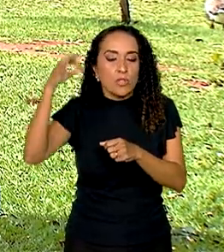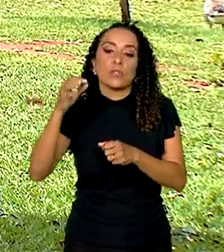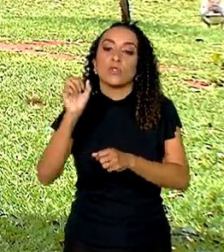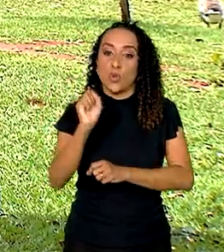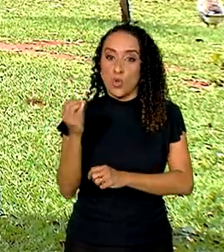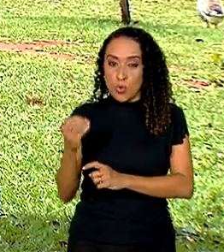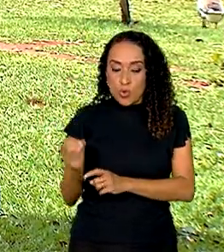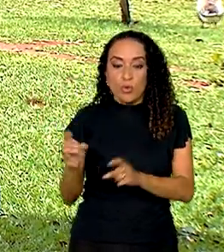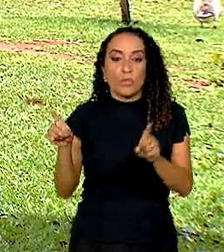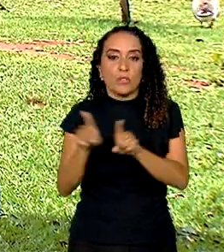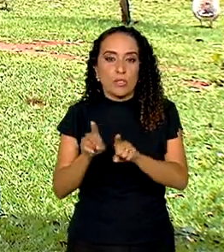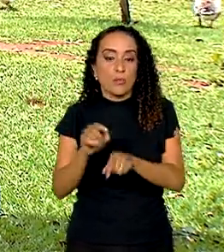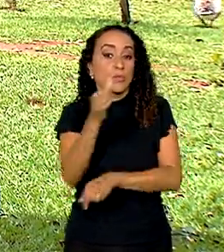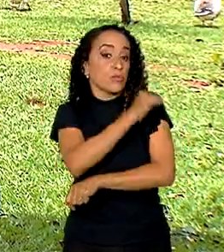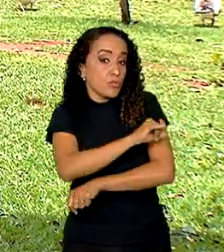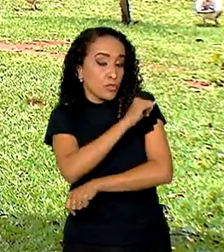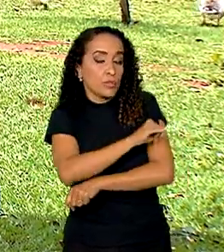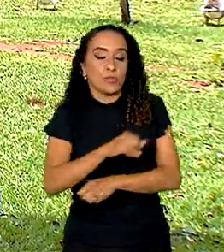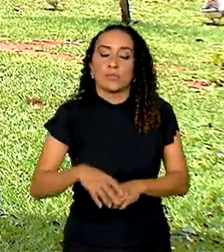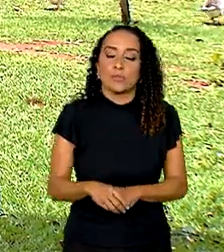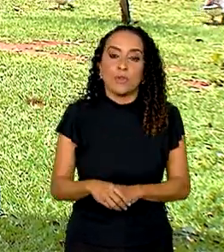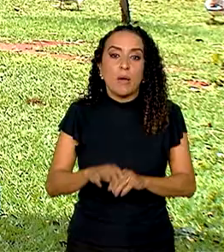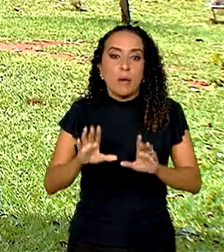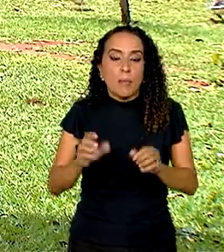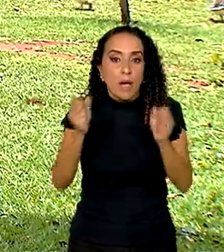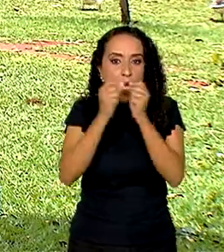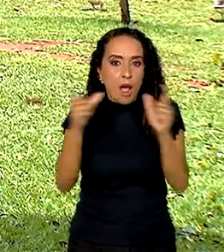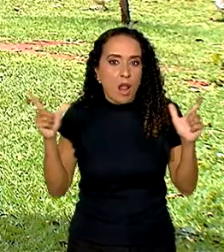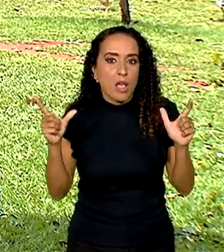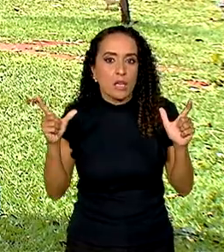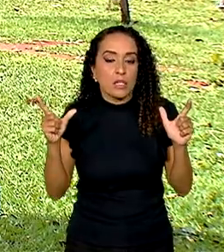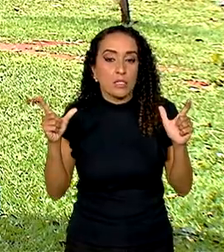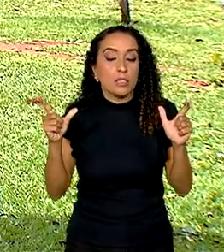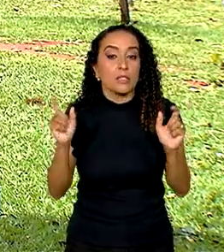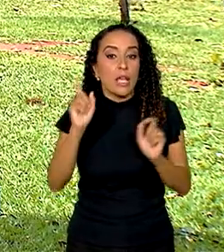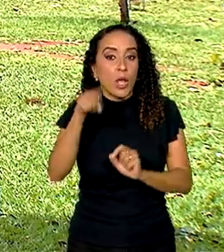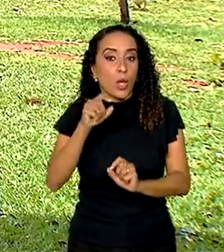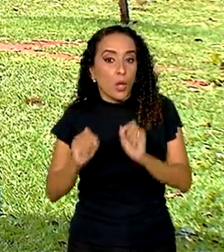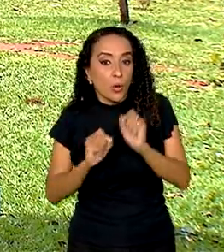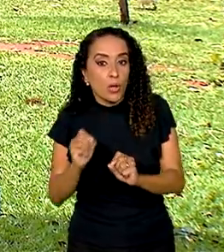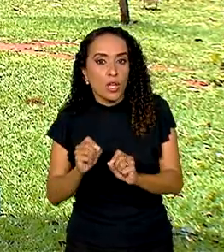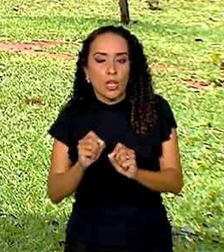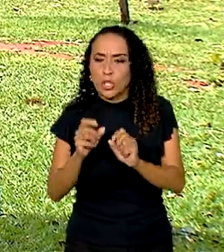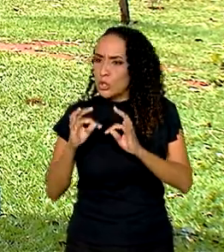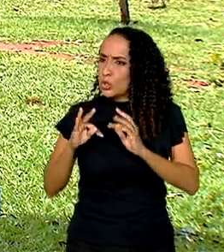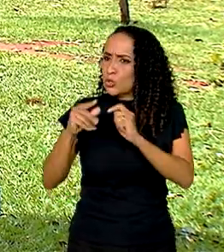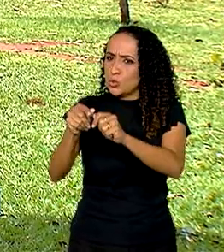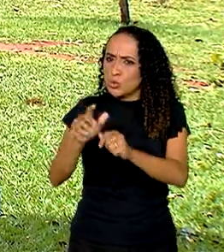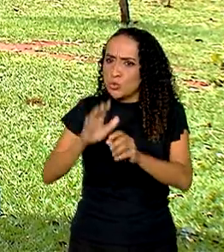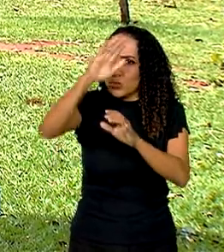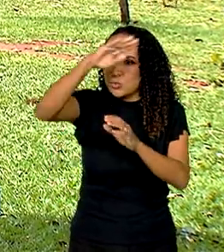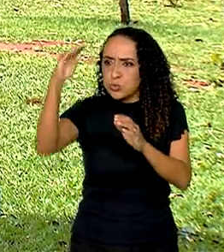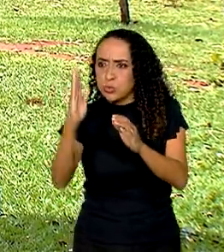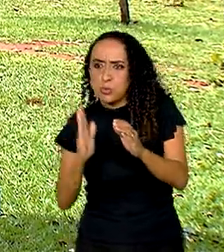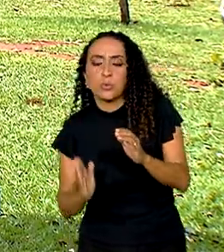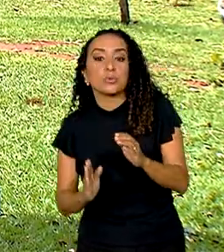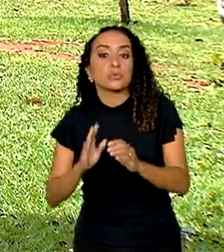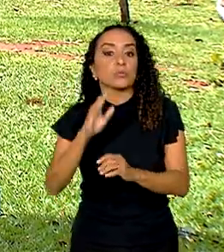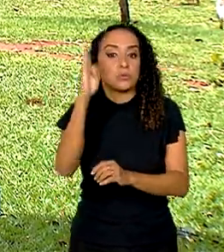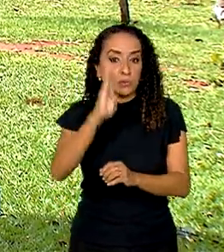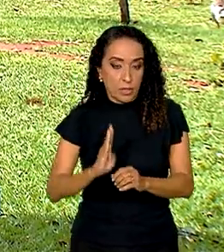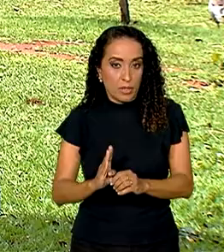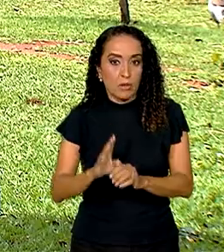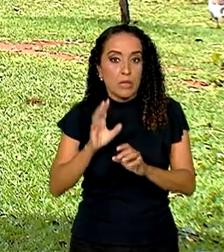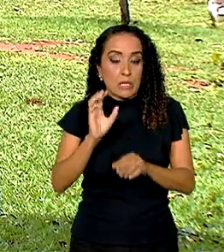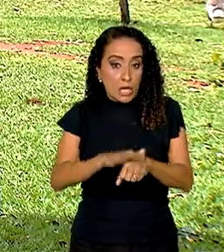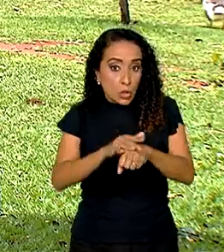do Sul e no Rio de Janeiro. Mas o alerta das autoridades está em toda a área costeira do país, já que